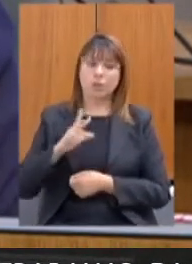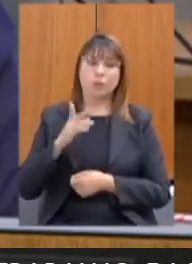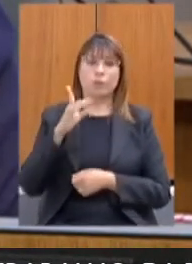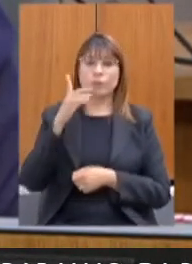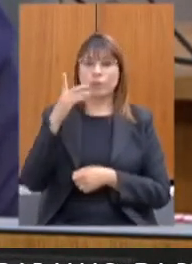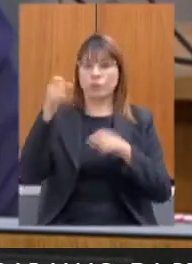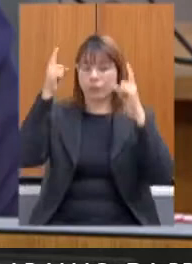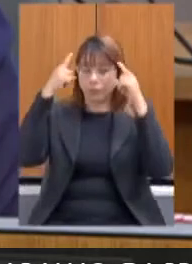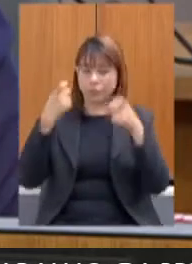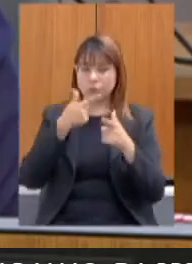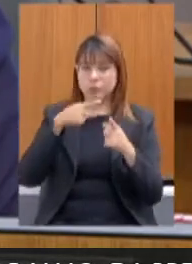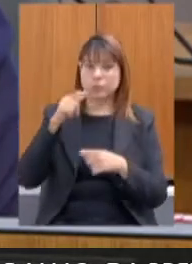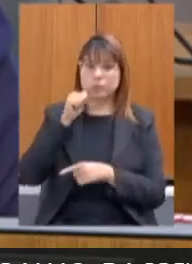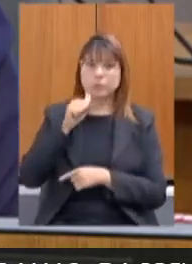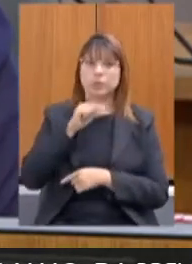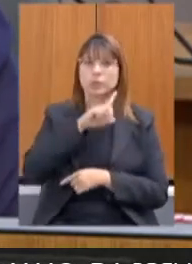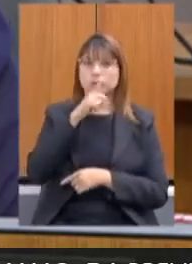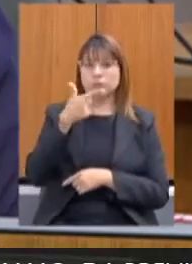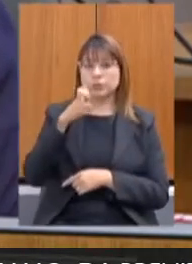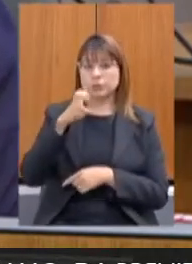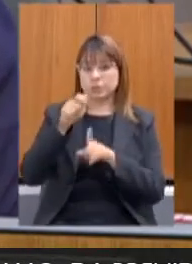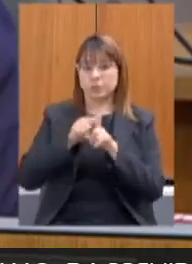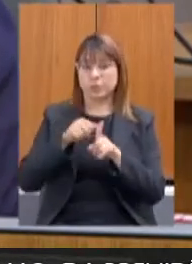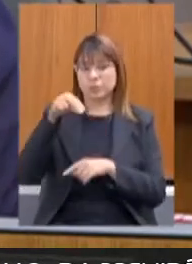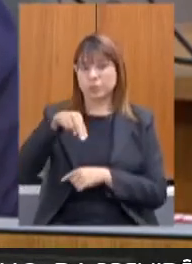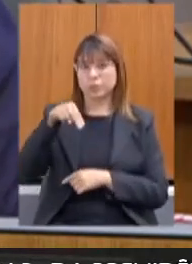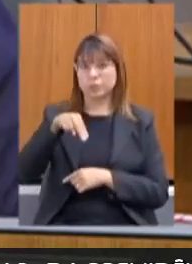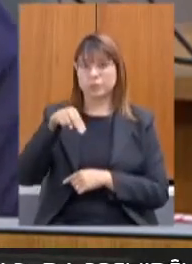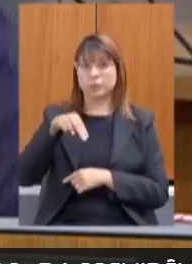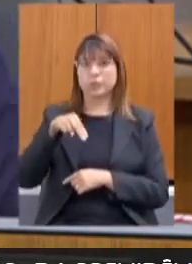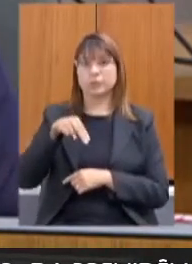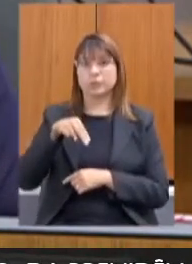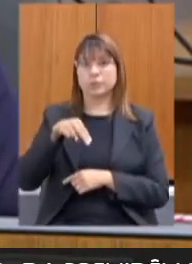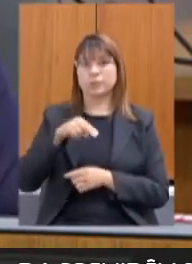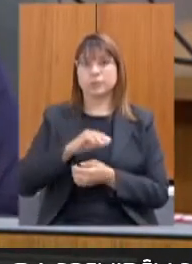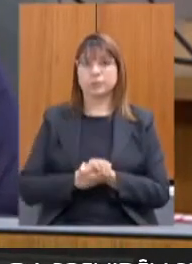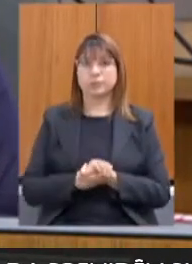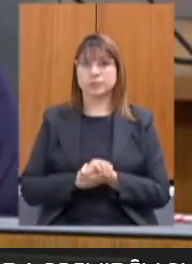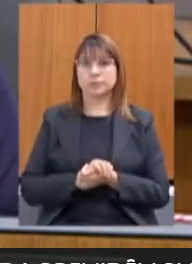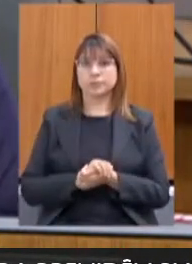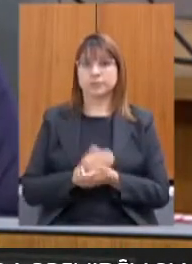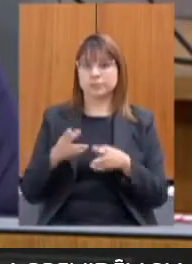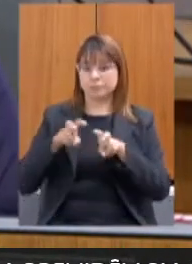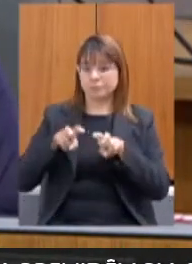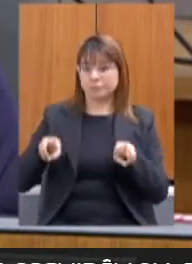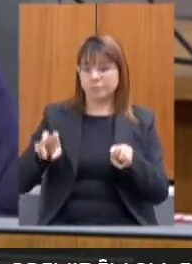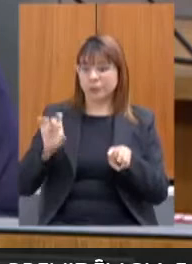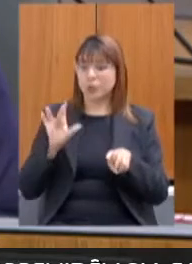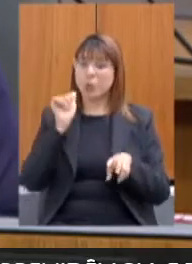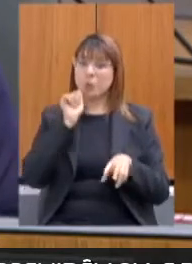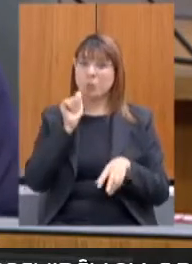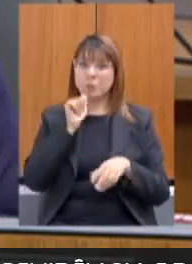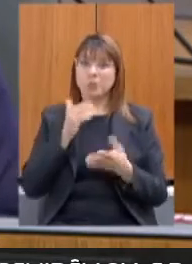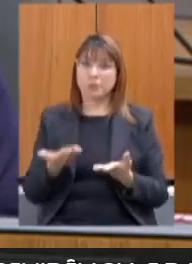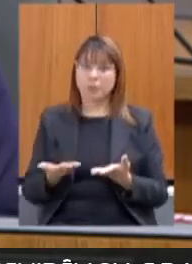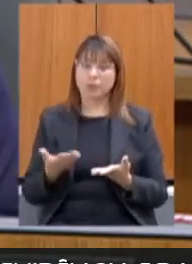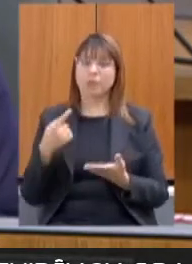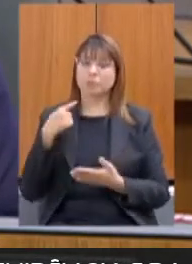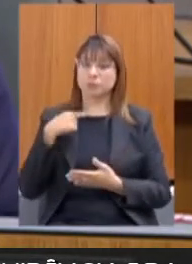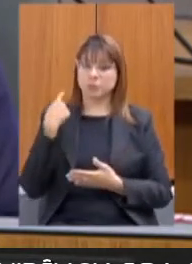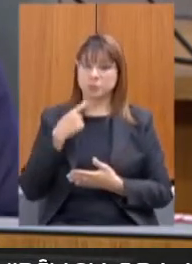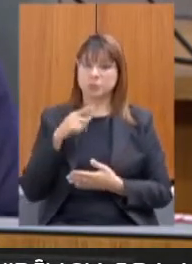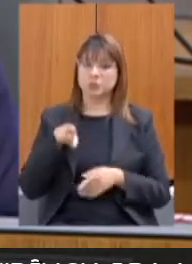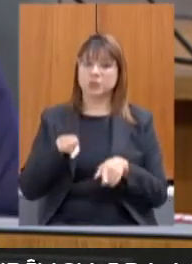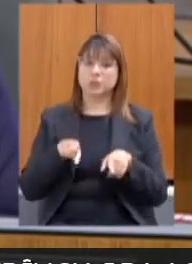este dia 25 de novembro, simbólica, essa mesa composta por mulheres, parlamentares,